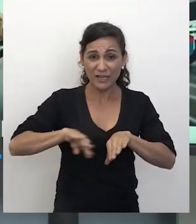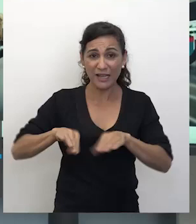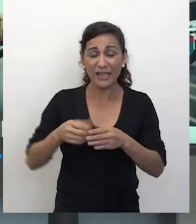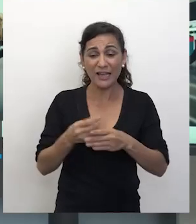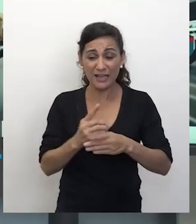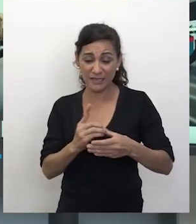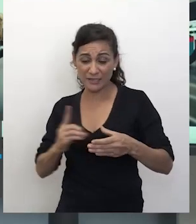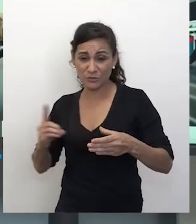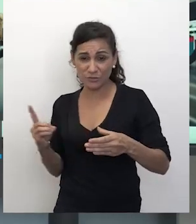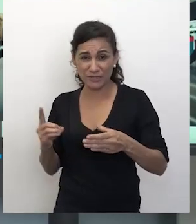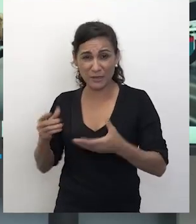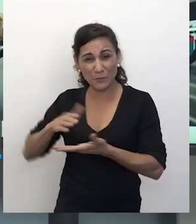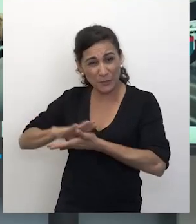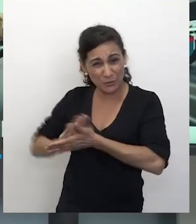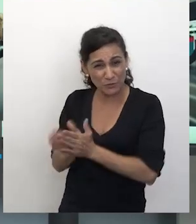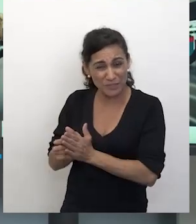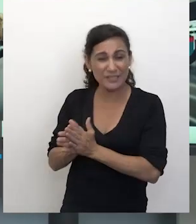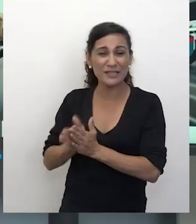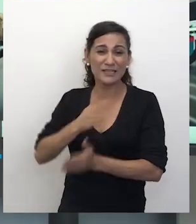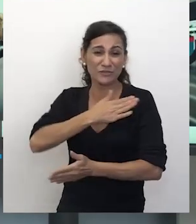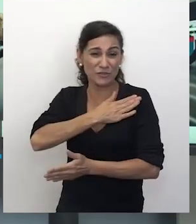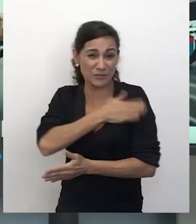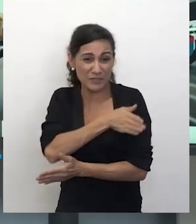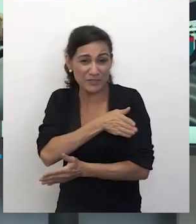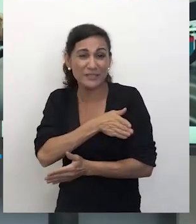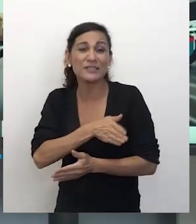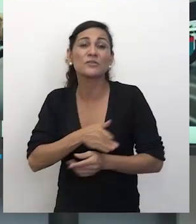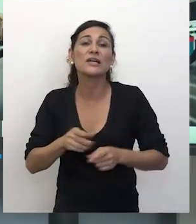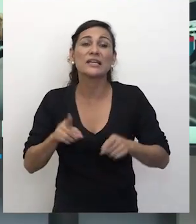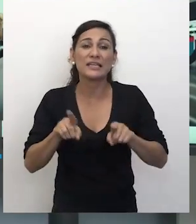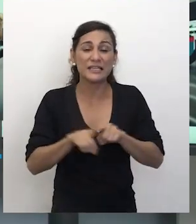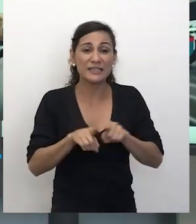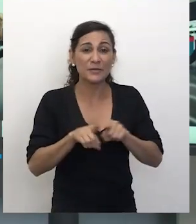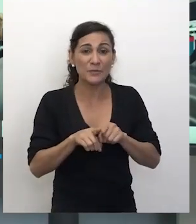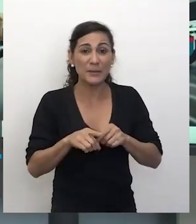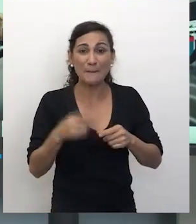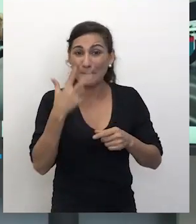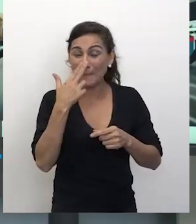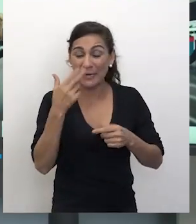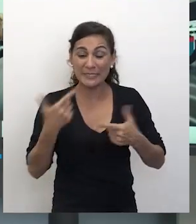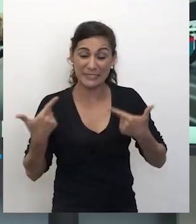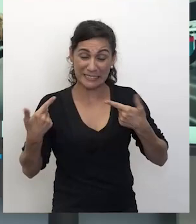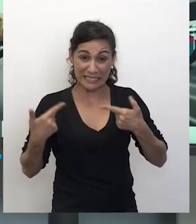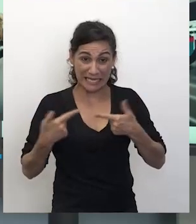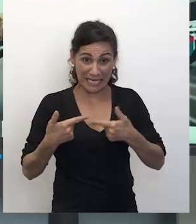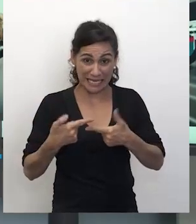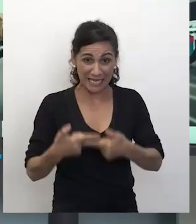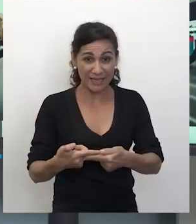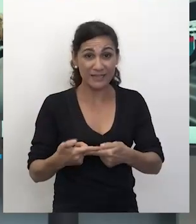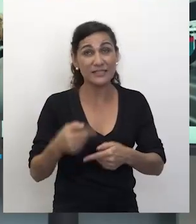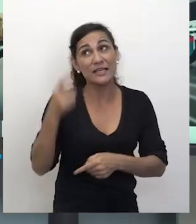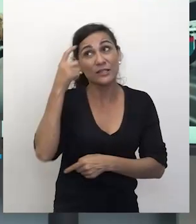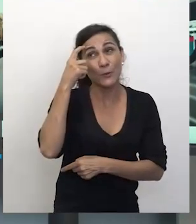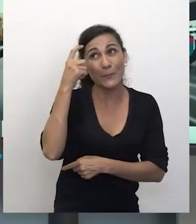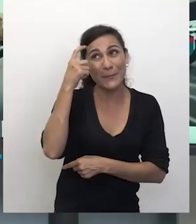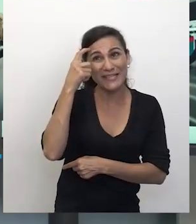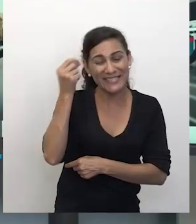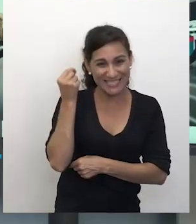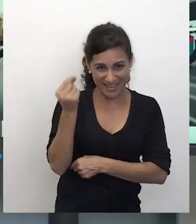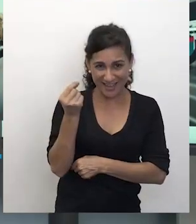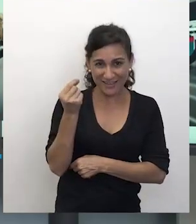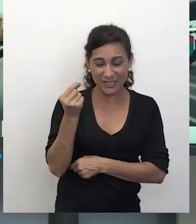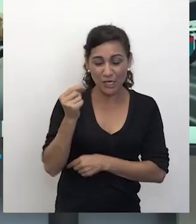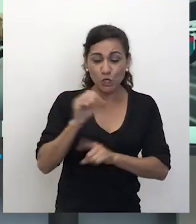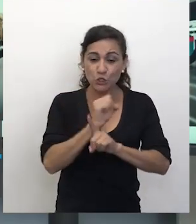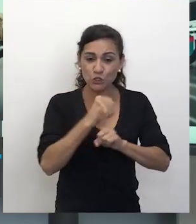preconceito, gera discriminação, gera, muitas vezes, inclusive guerras, né? Então, pensar, esse pensar